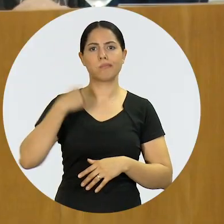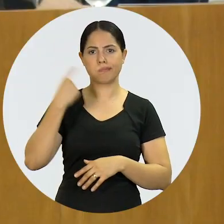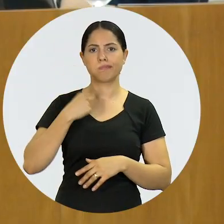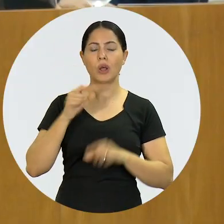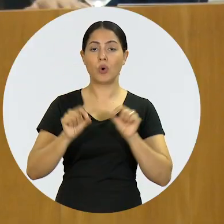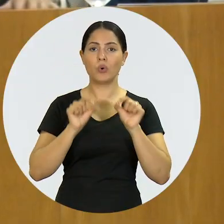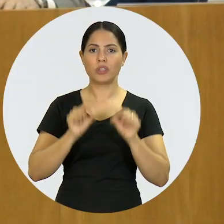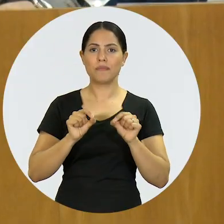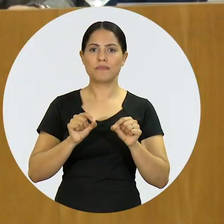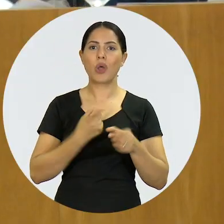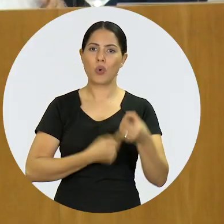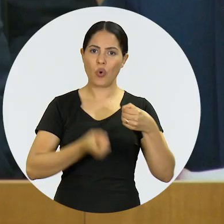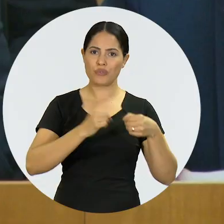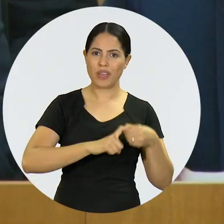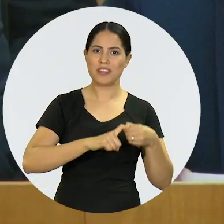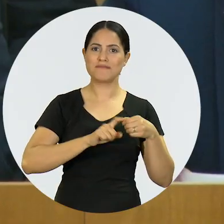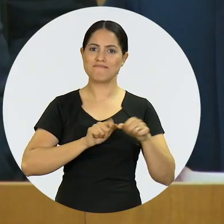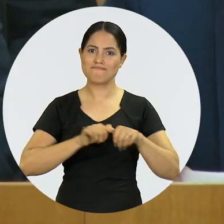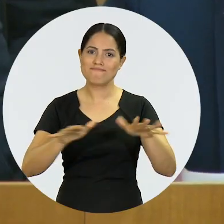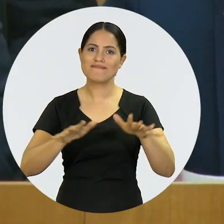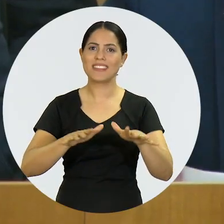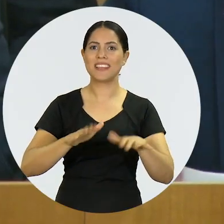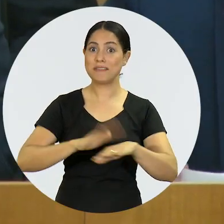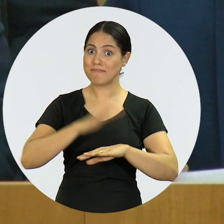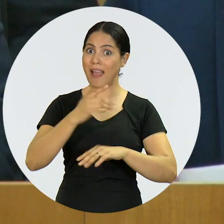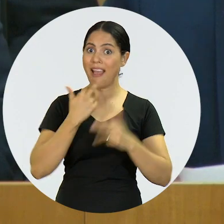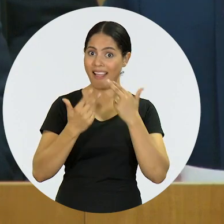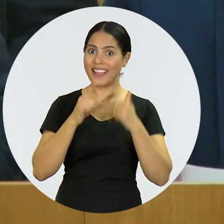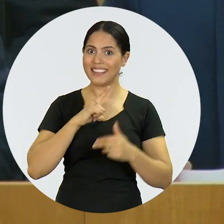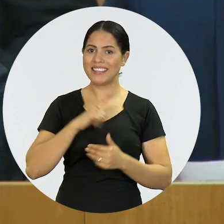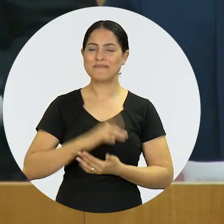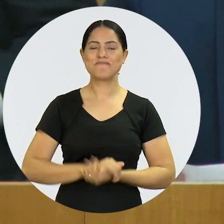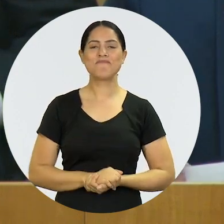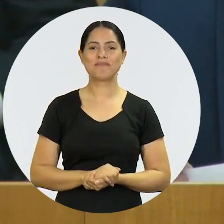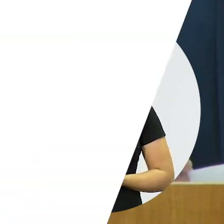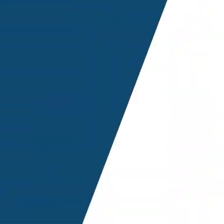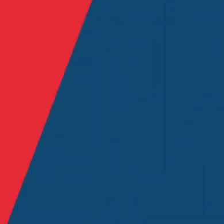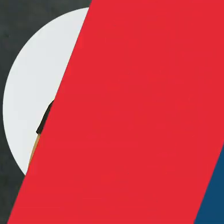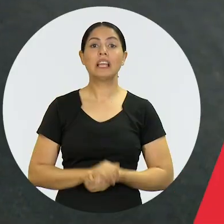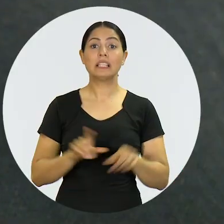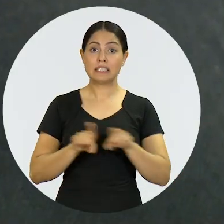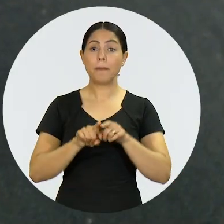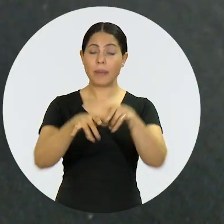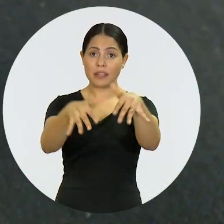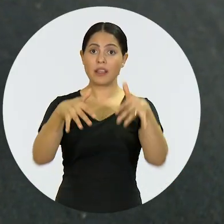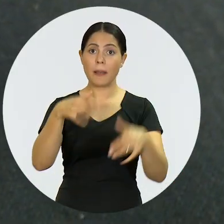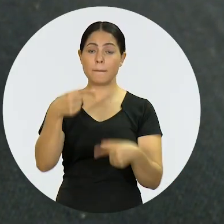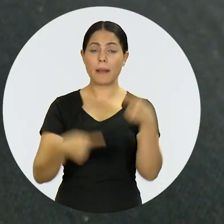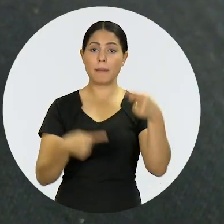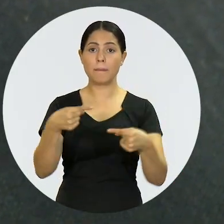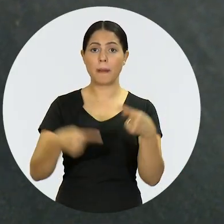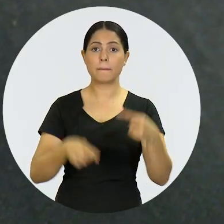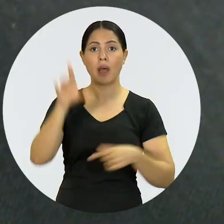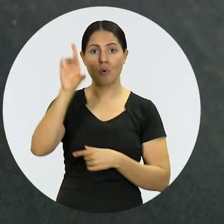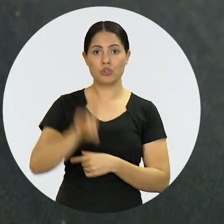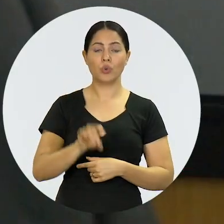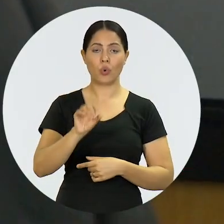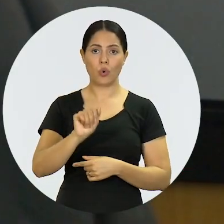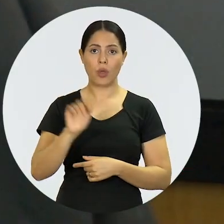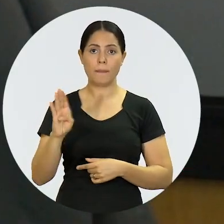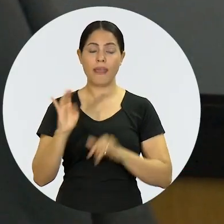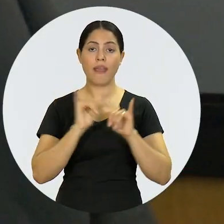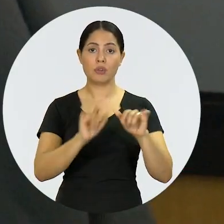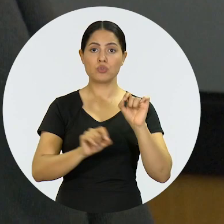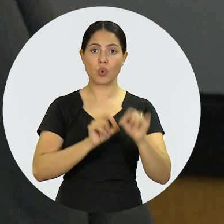brasileira por meio de intercâmbios, convênios e muito mais. Durante a sessão, a diretoria da OAB